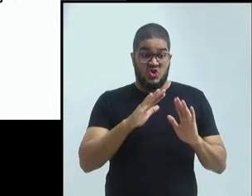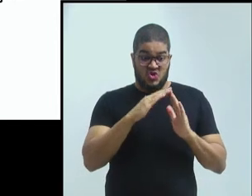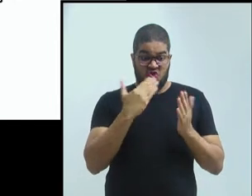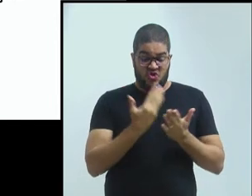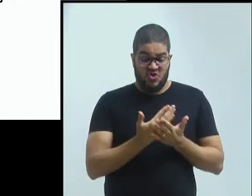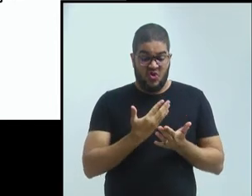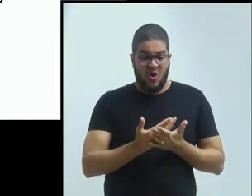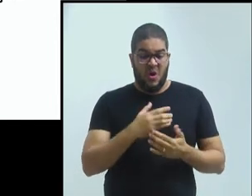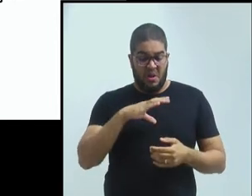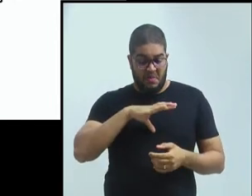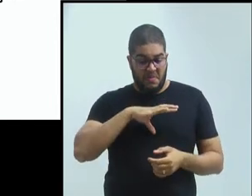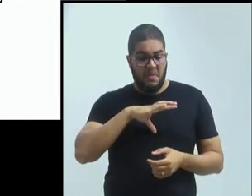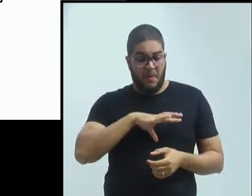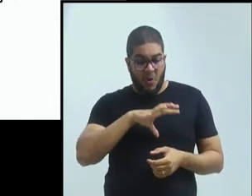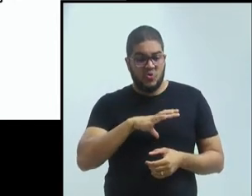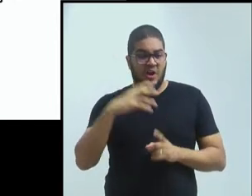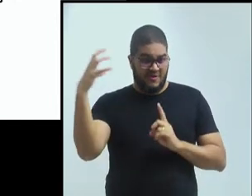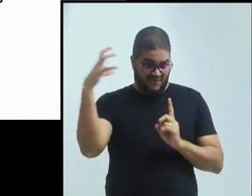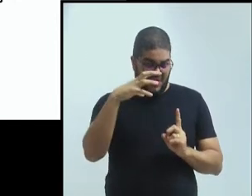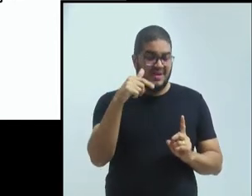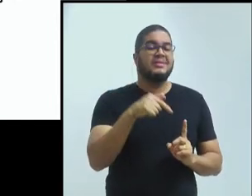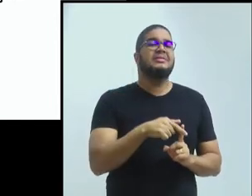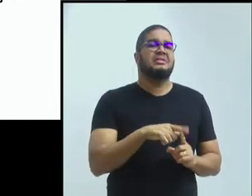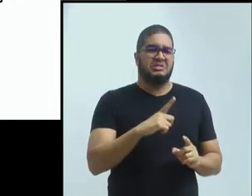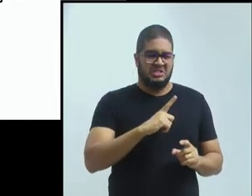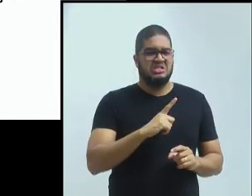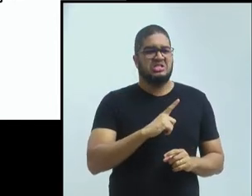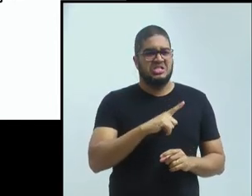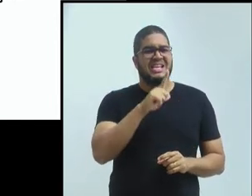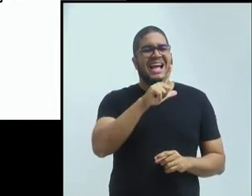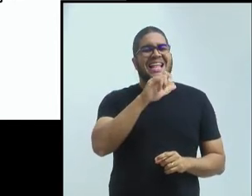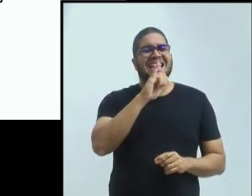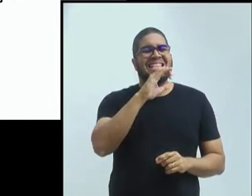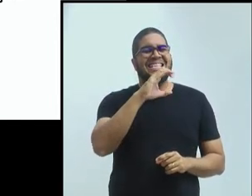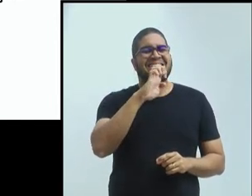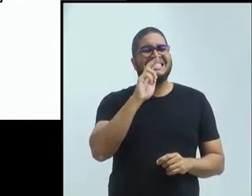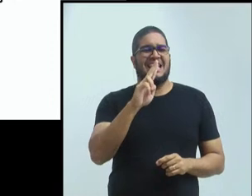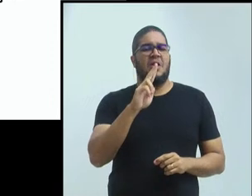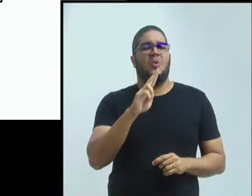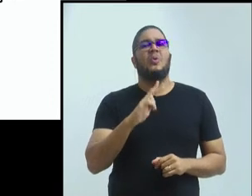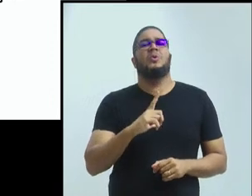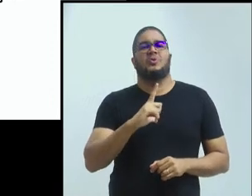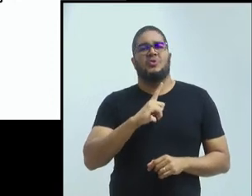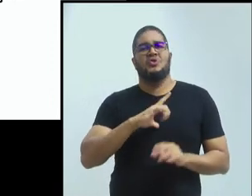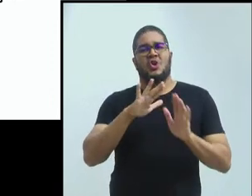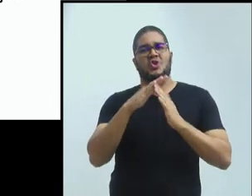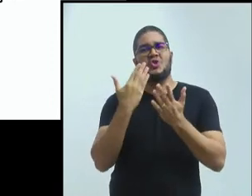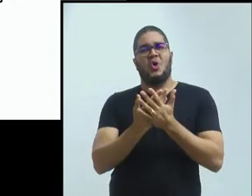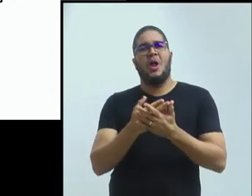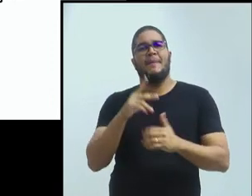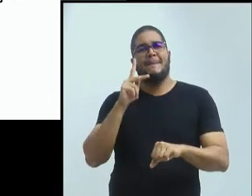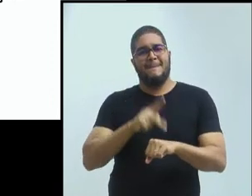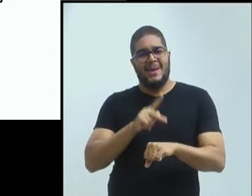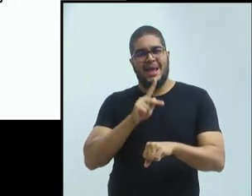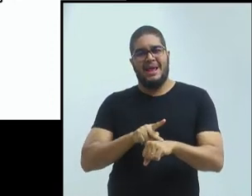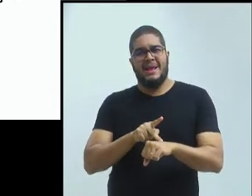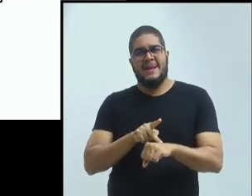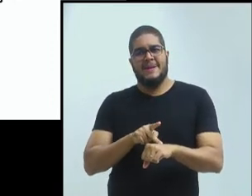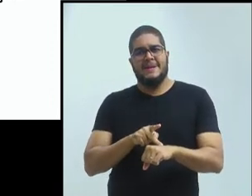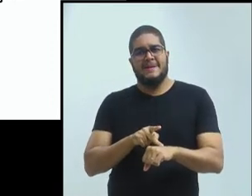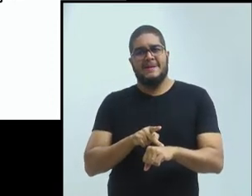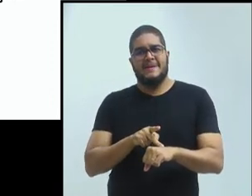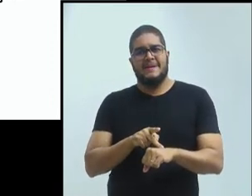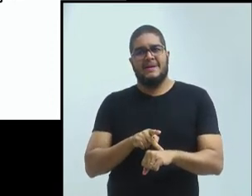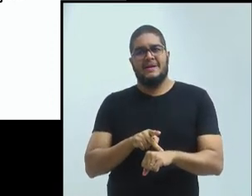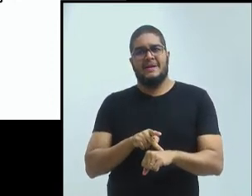grandes, o liceu do Sumbi, uma baita de uma escola, até uma que eles chamam de escola da pedra, que as crianças saem de casa levando a